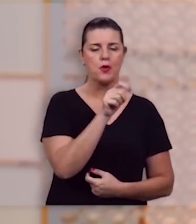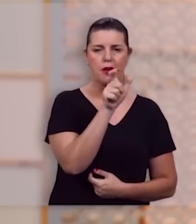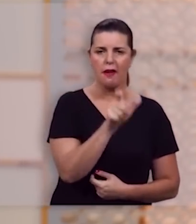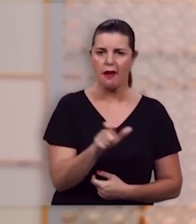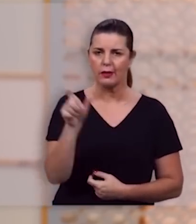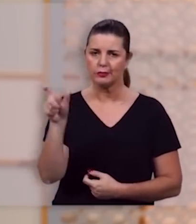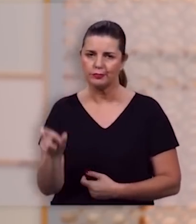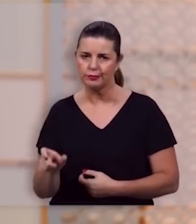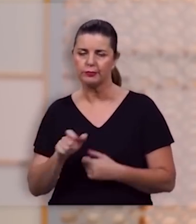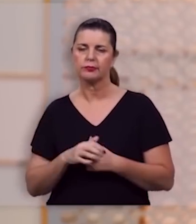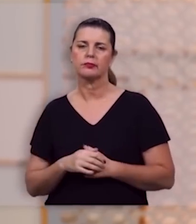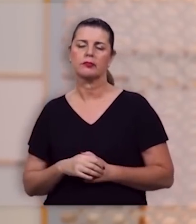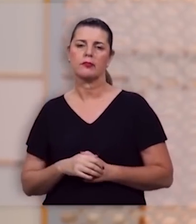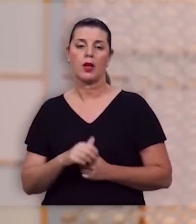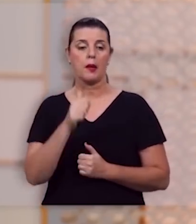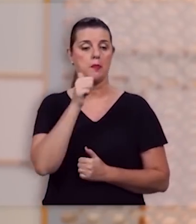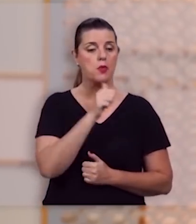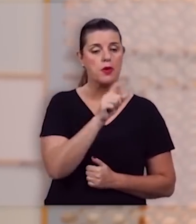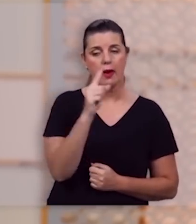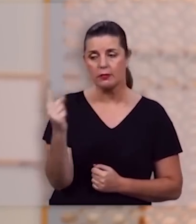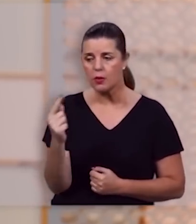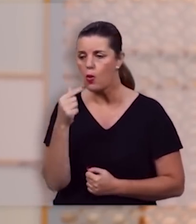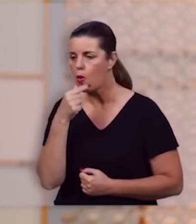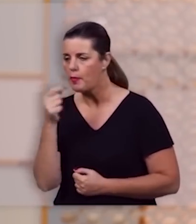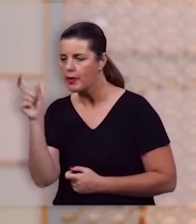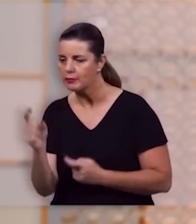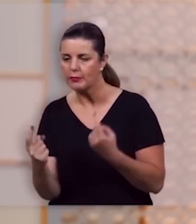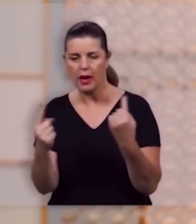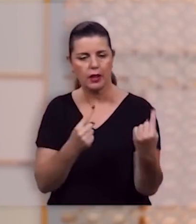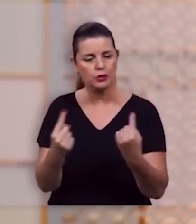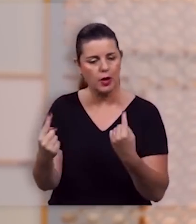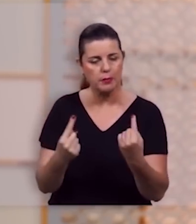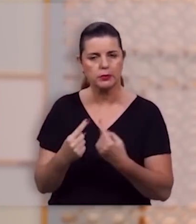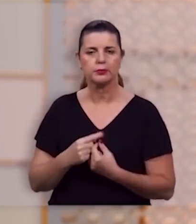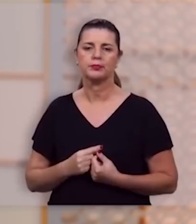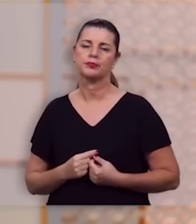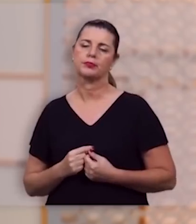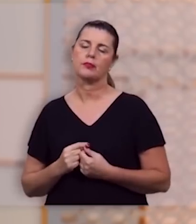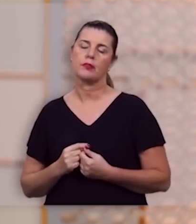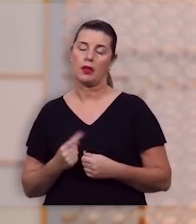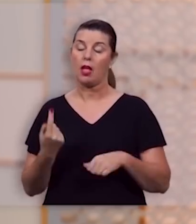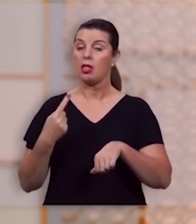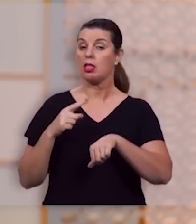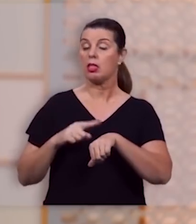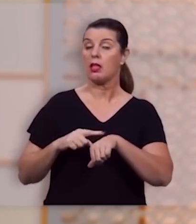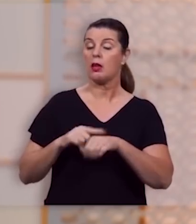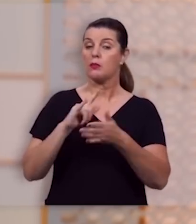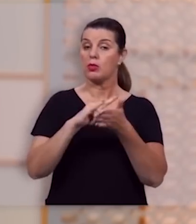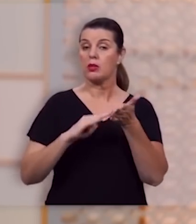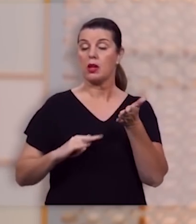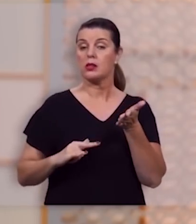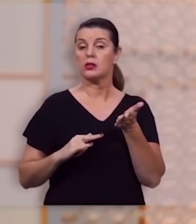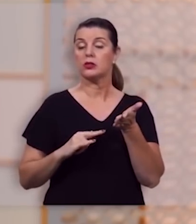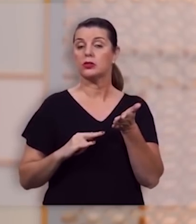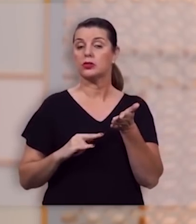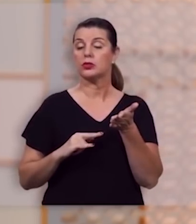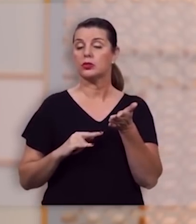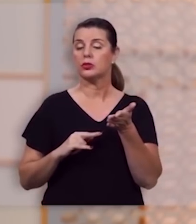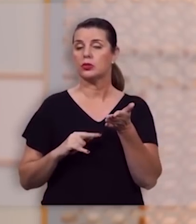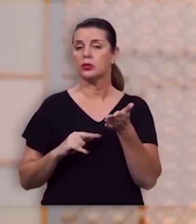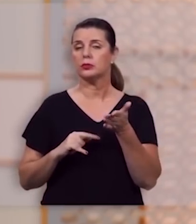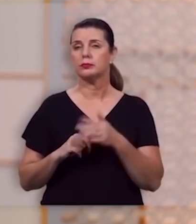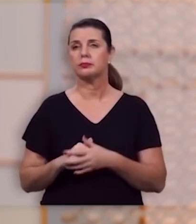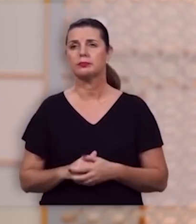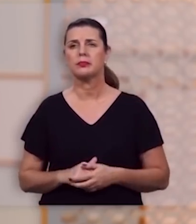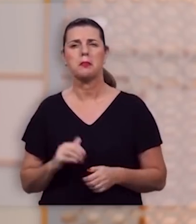e a mulher a mulher e o homem e neste texto que é um dos mais